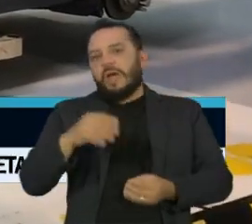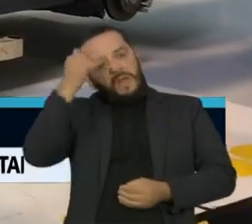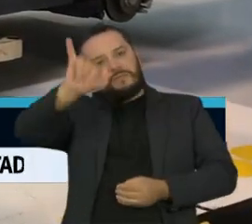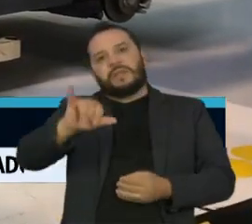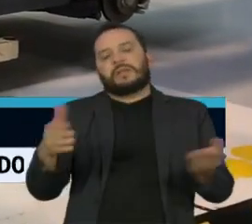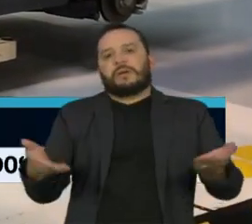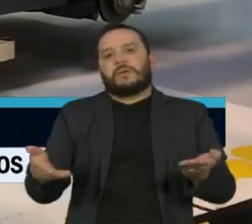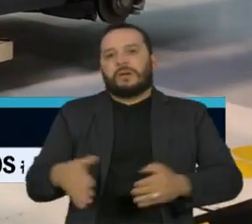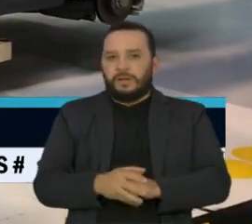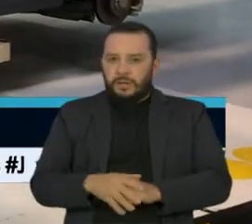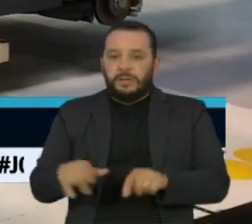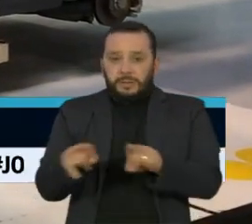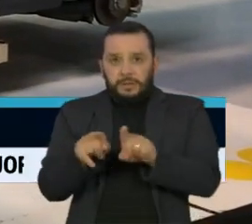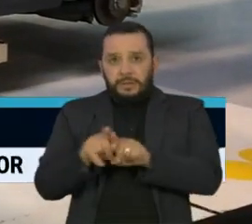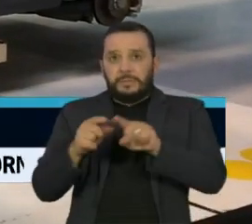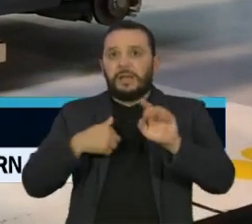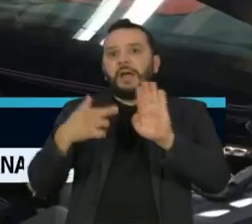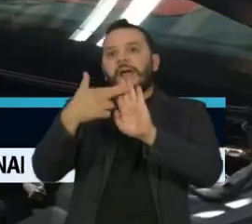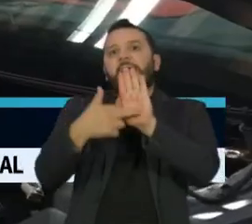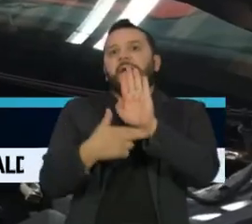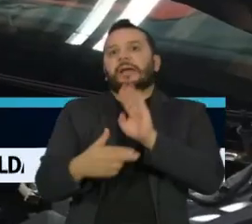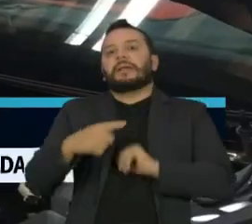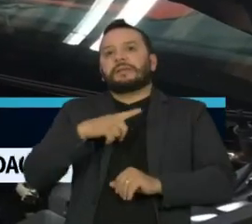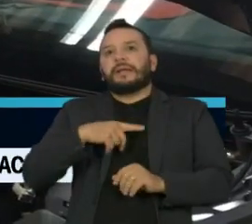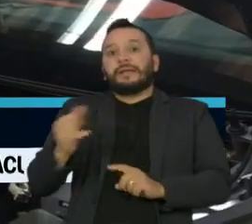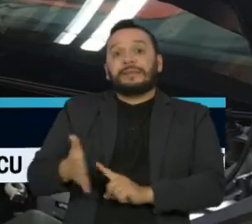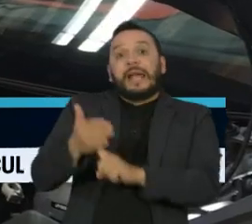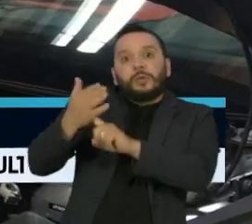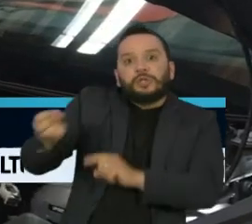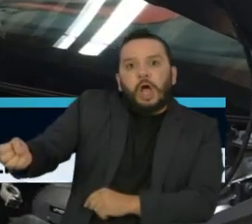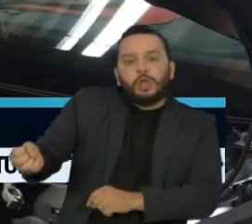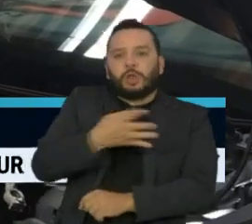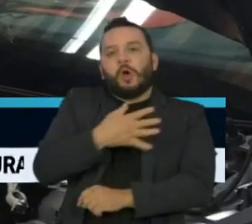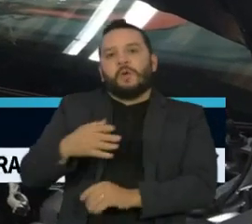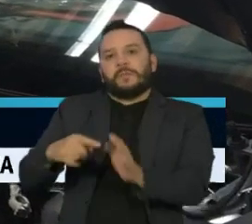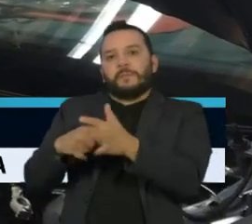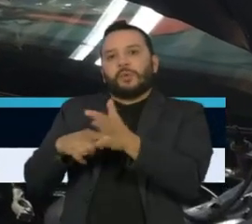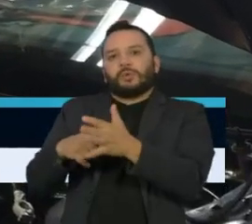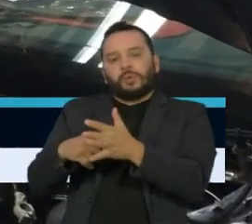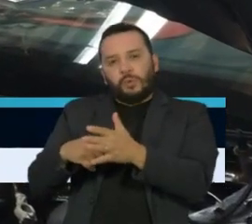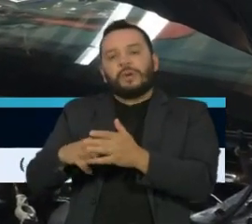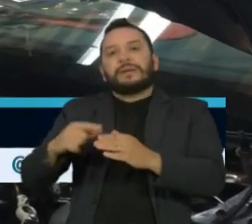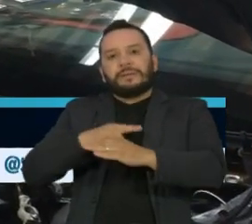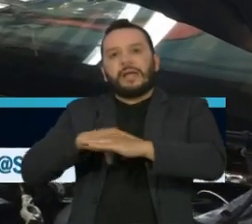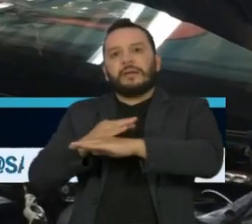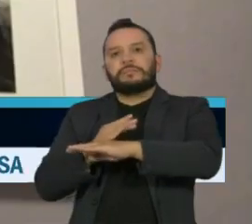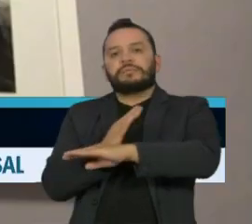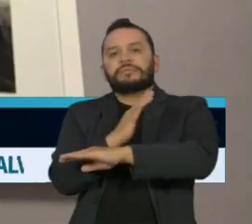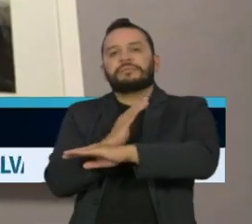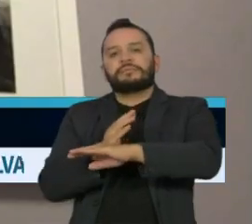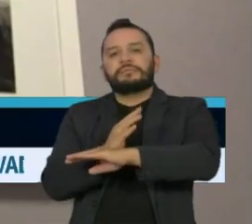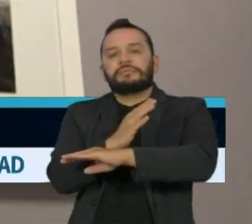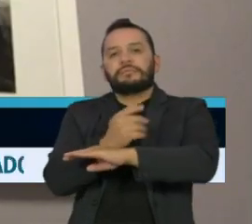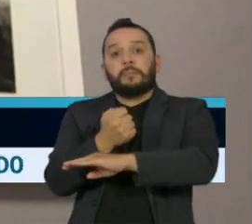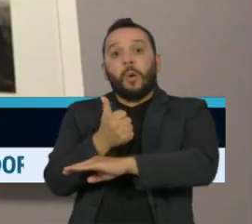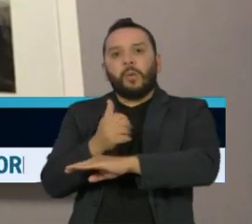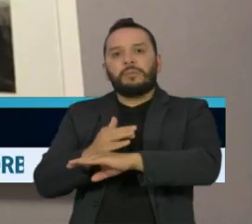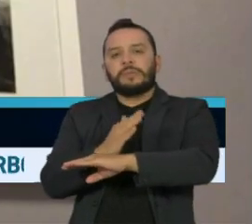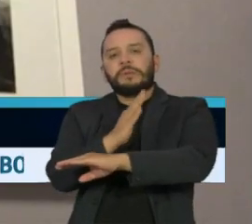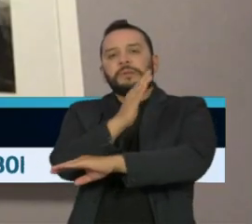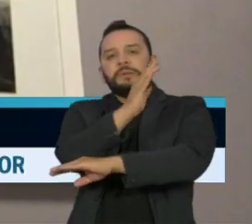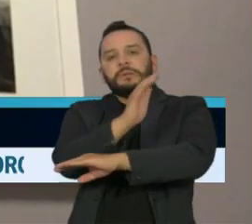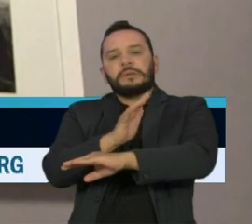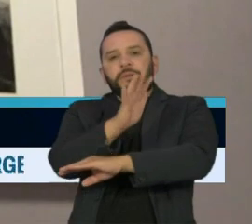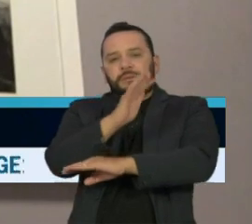disso, a norma atende as novas tecnologias dos motores, preparados para emitir menos poluição. À medida que os programas